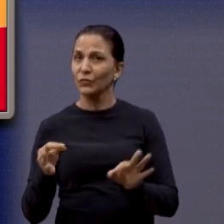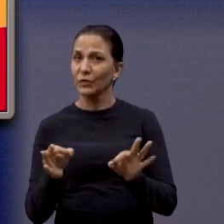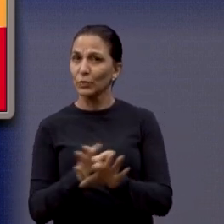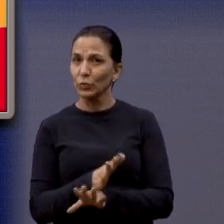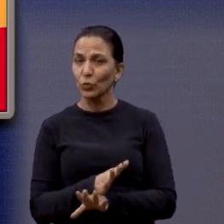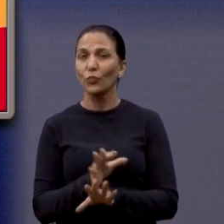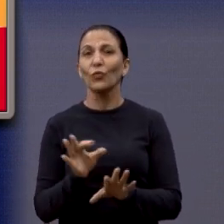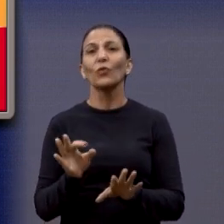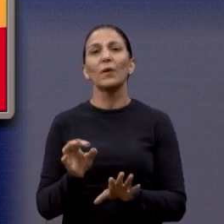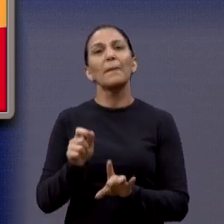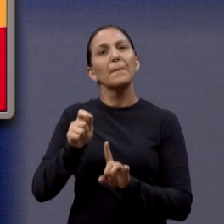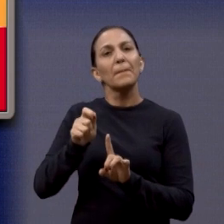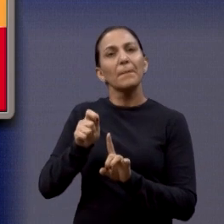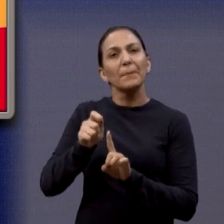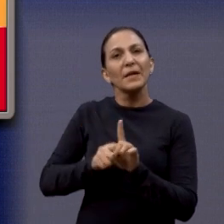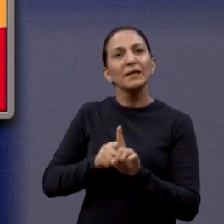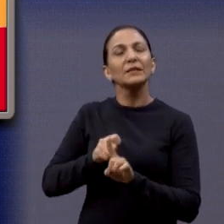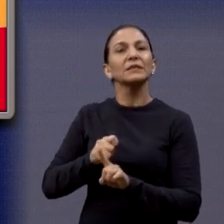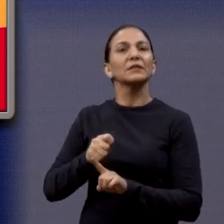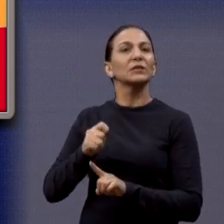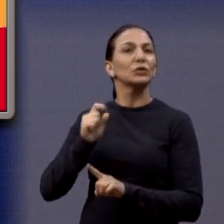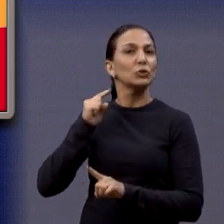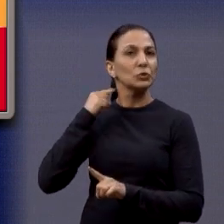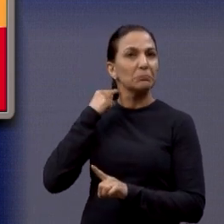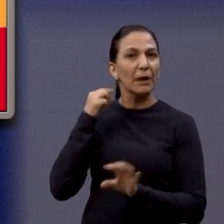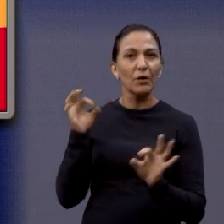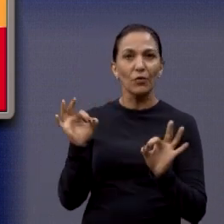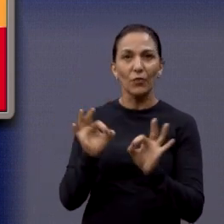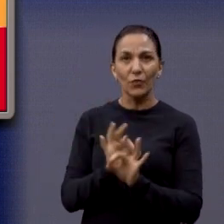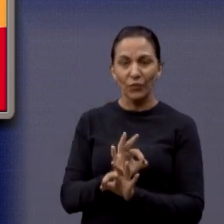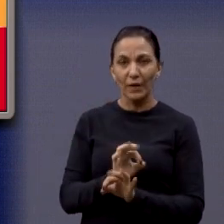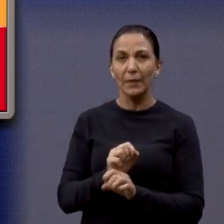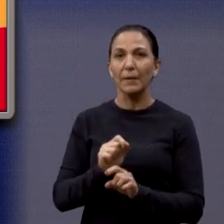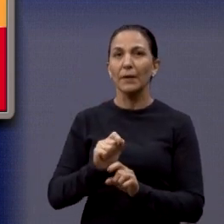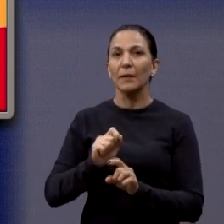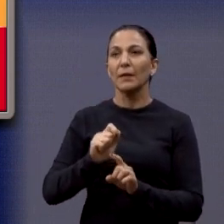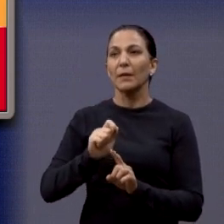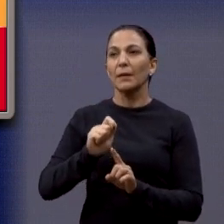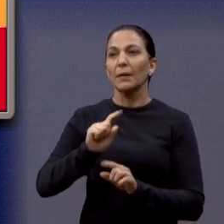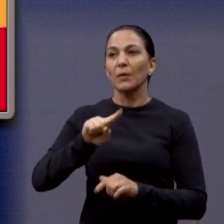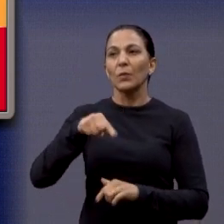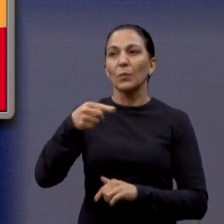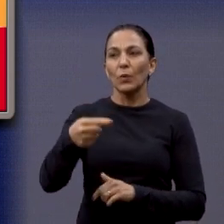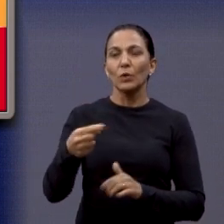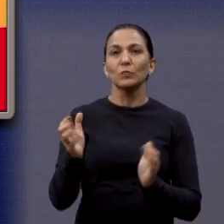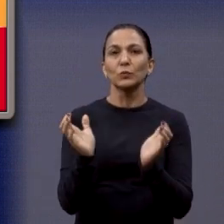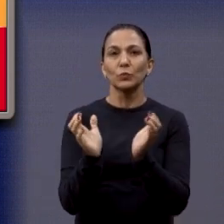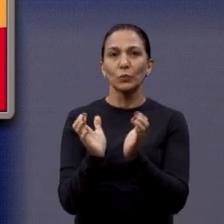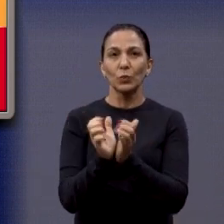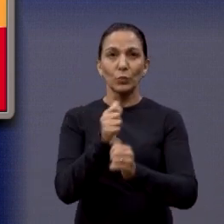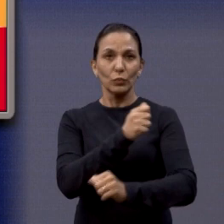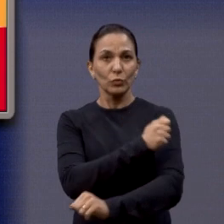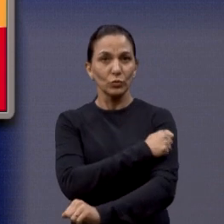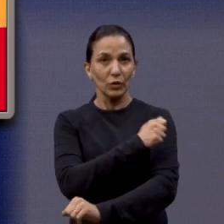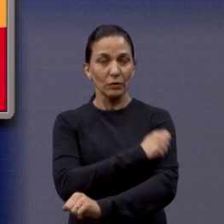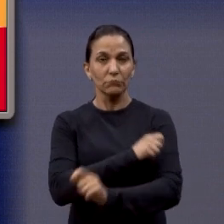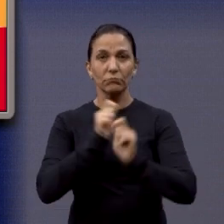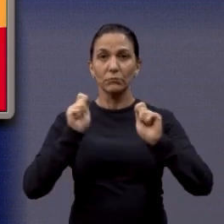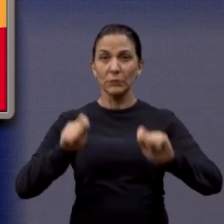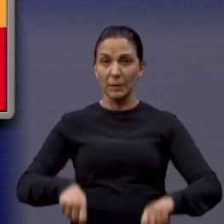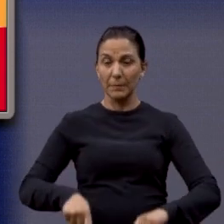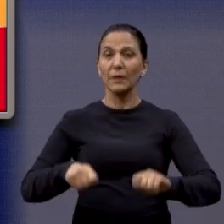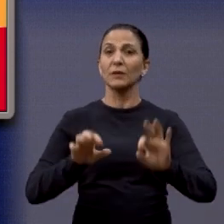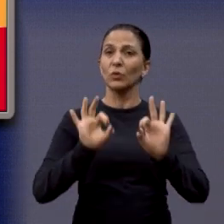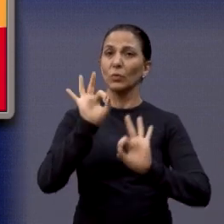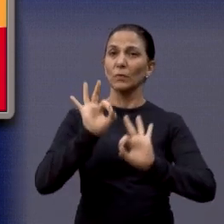agora em maio. E aí a partir de julho, então, com a nova turma, com o novo ano, eles vão colocar aí para que aconteça em uma